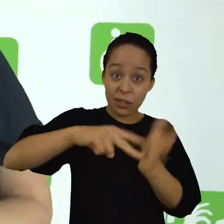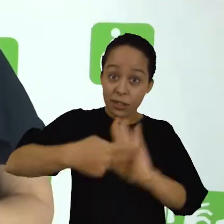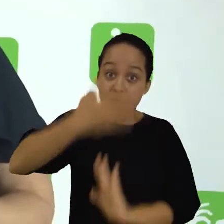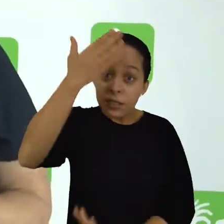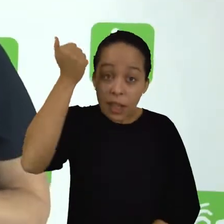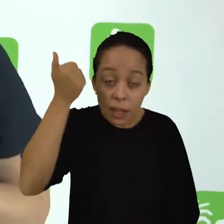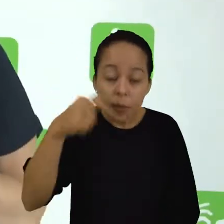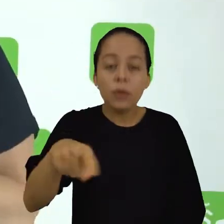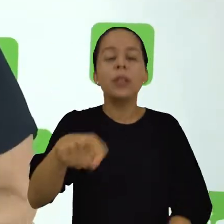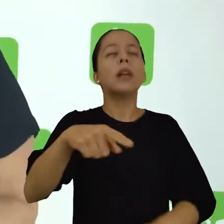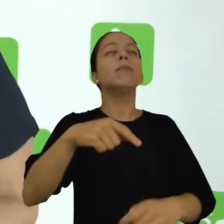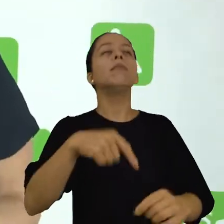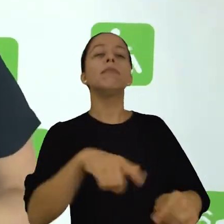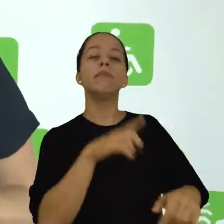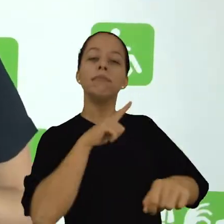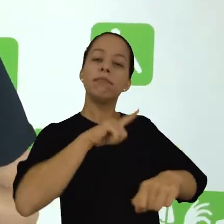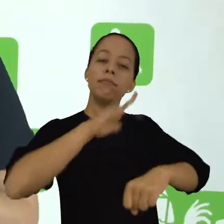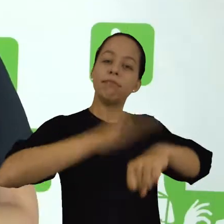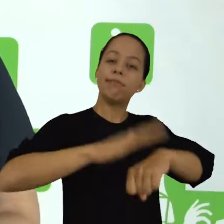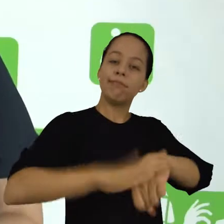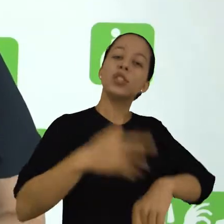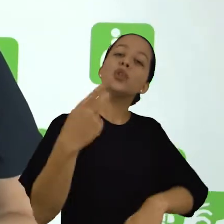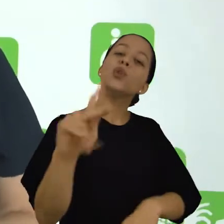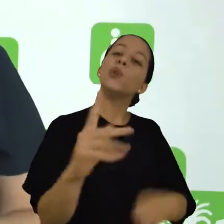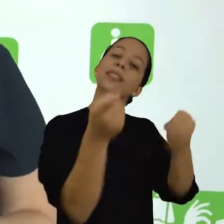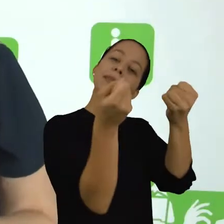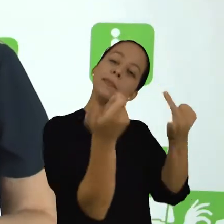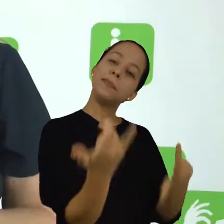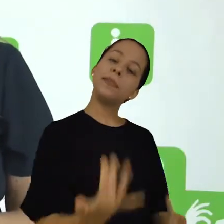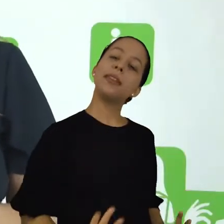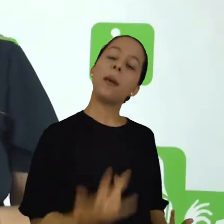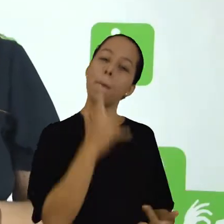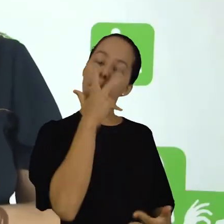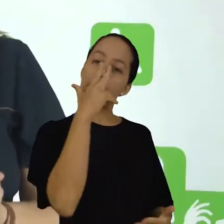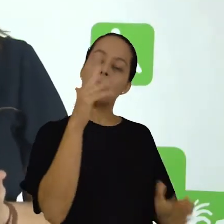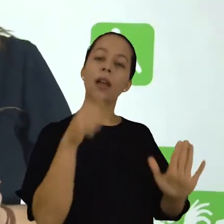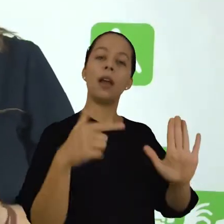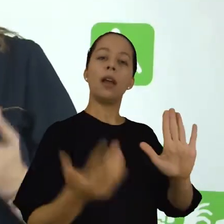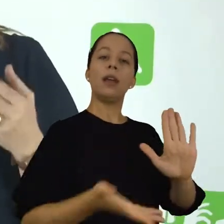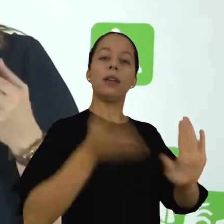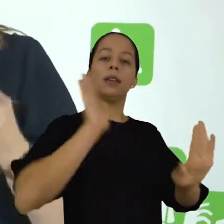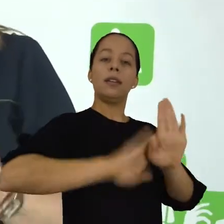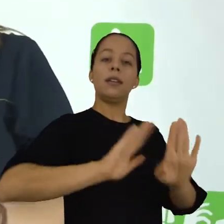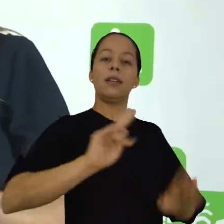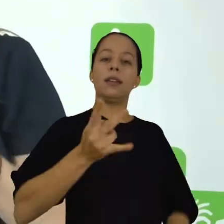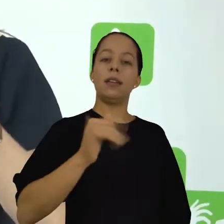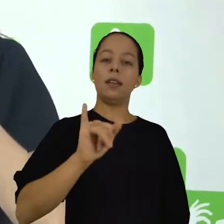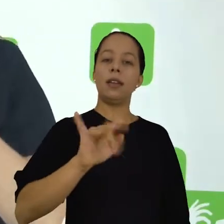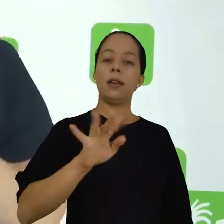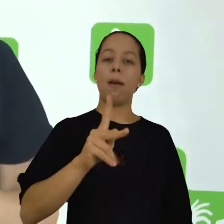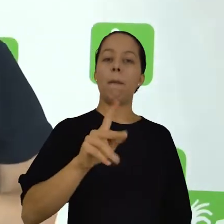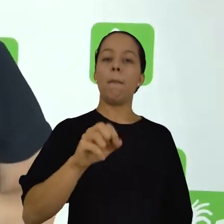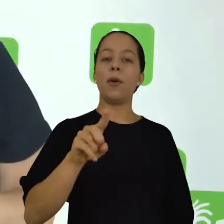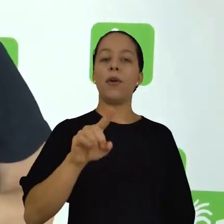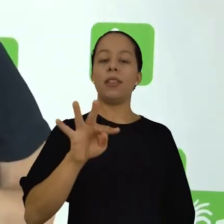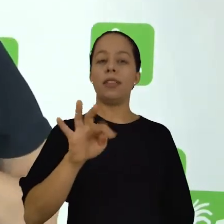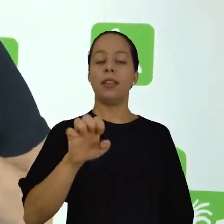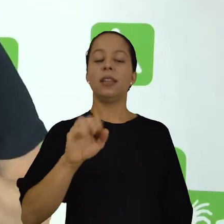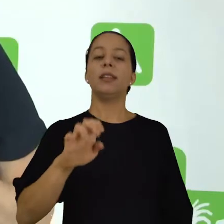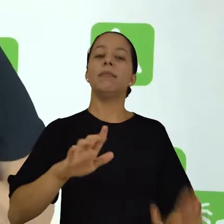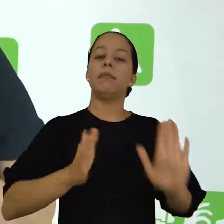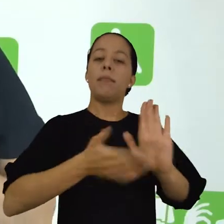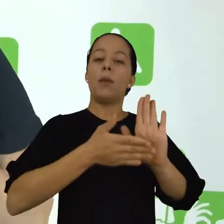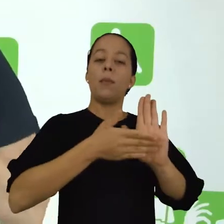hipóteses, vai levantar hipóteses, explicações para fundamentar a análise que você fez daquele texto.